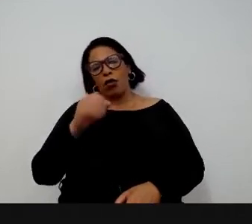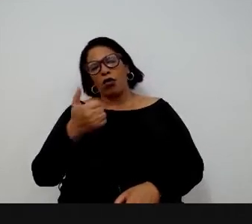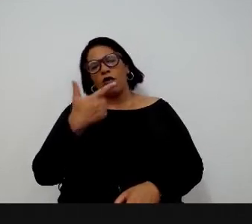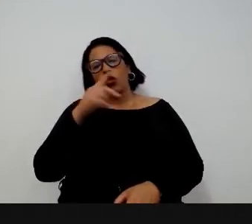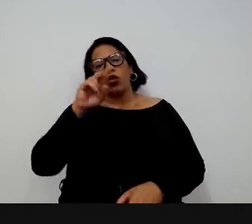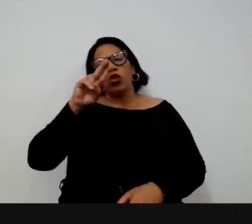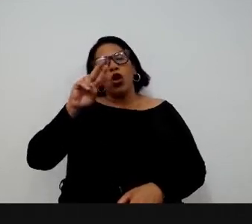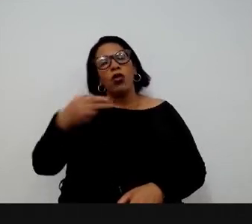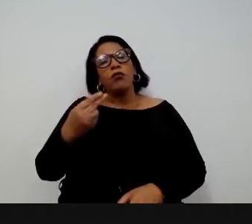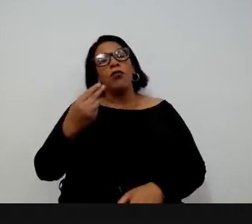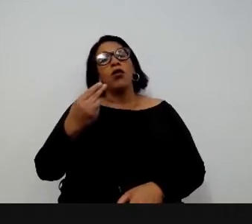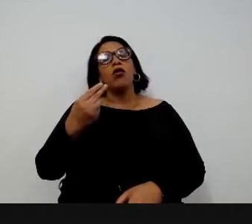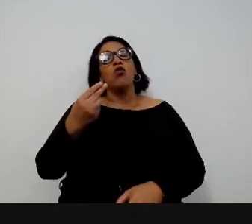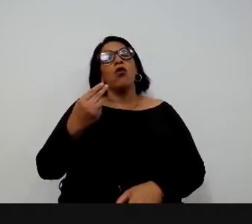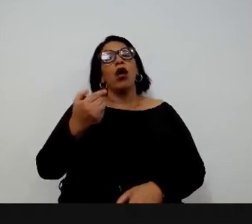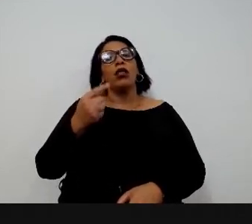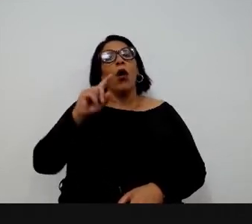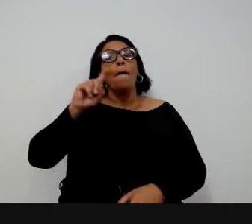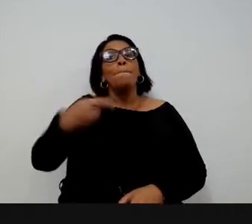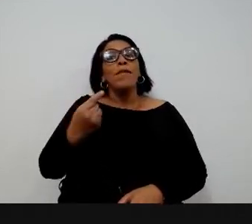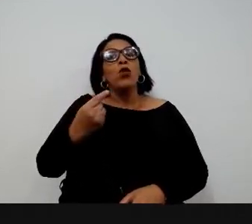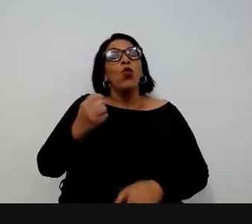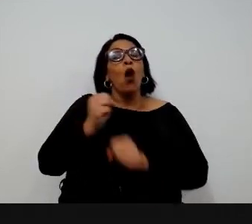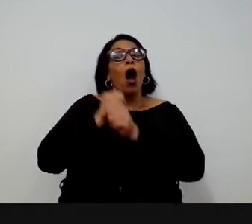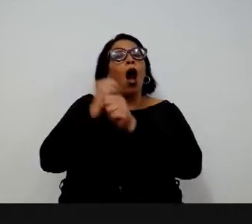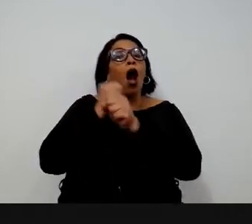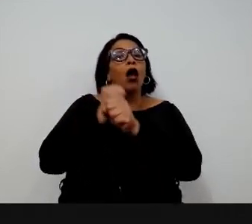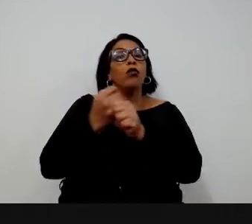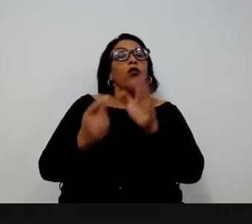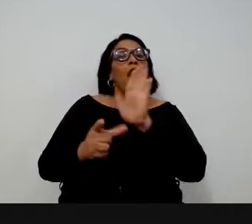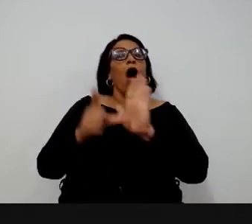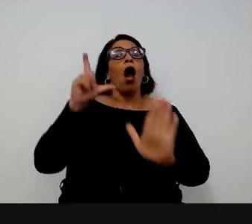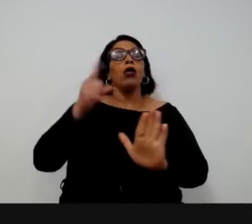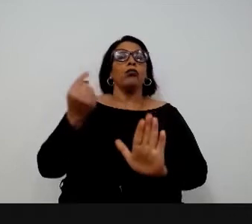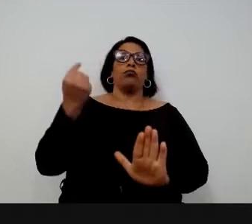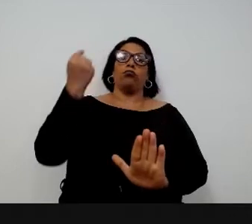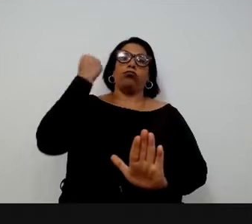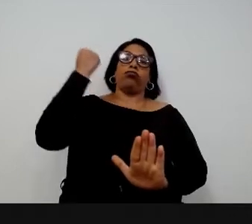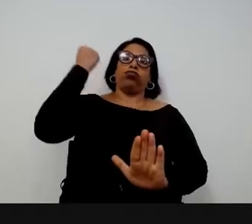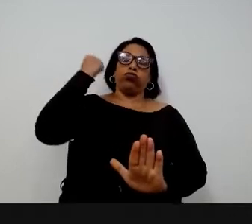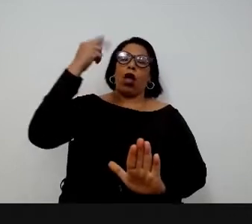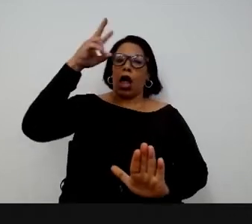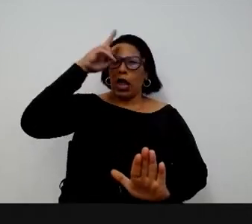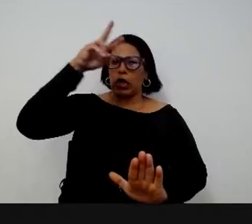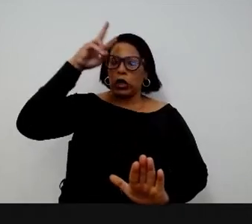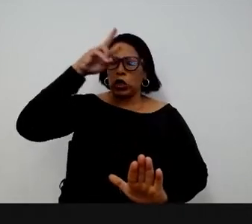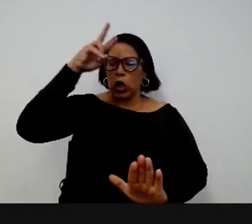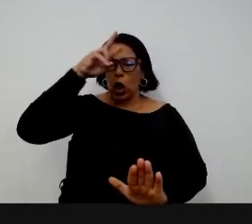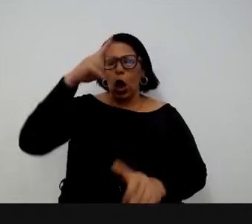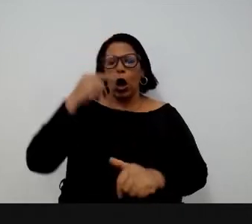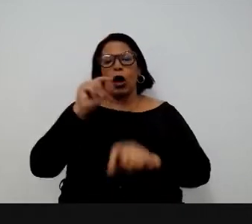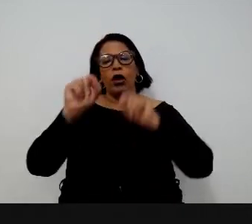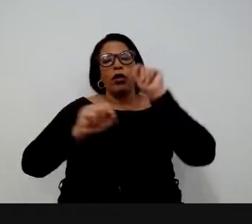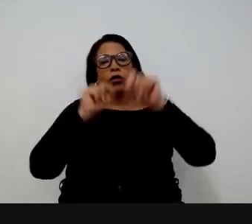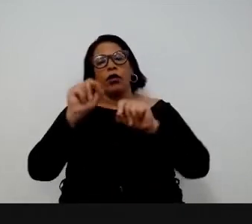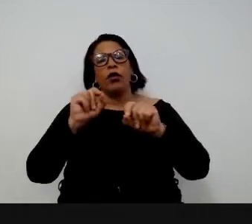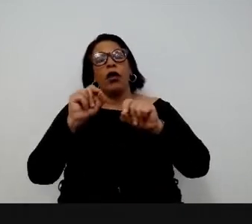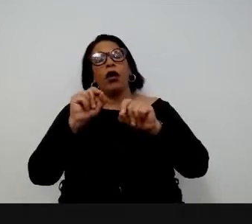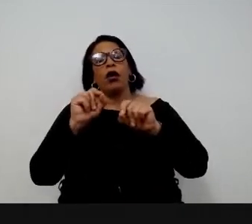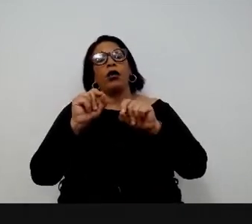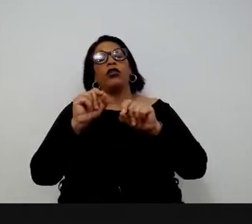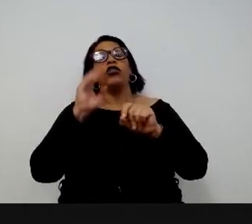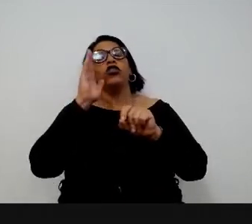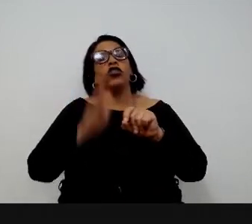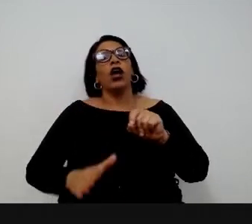.100 antes de Cristo. Então, gente está falando de mil anos antes de haver a primeira história, a primeira narrativa que a gente tem registro